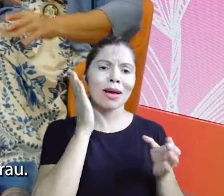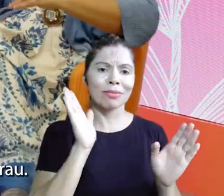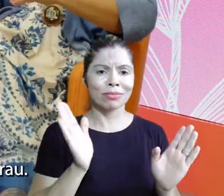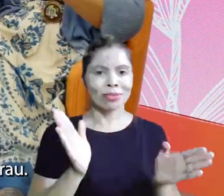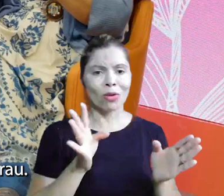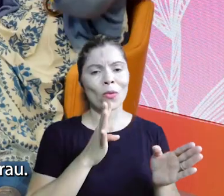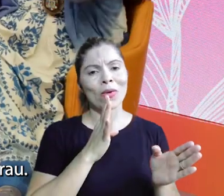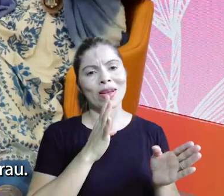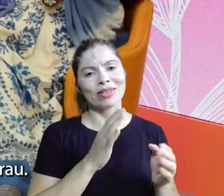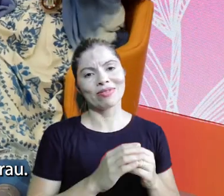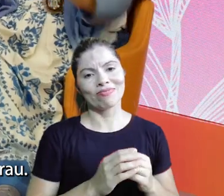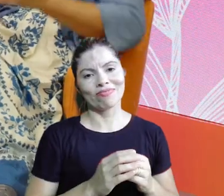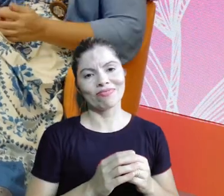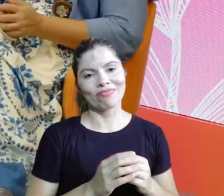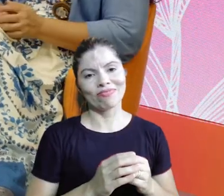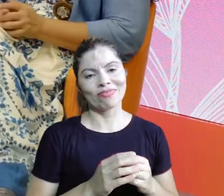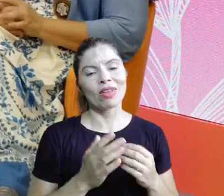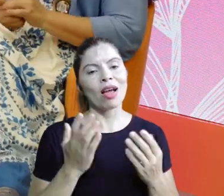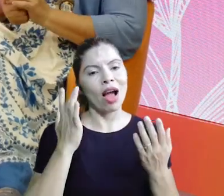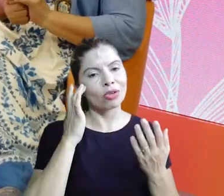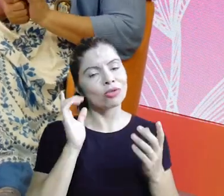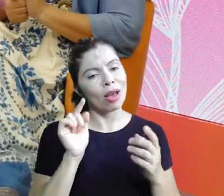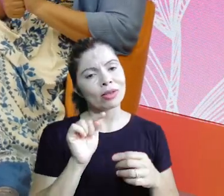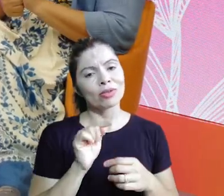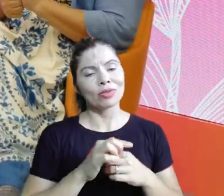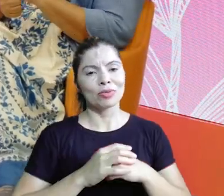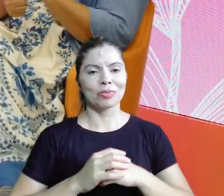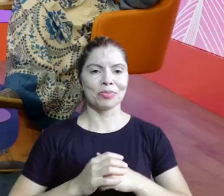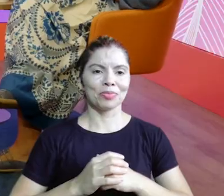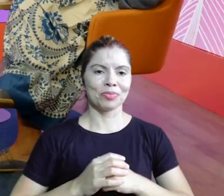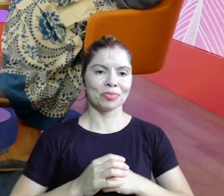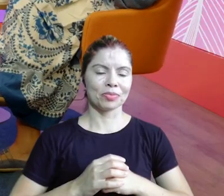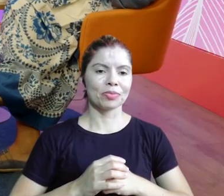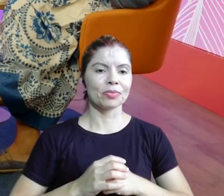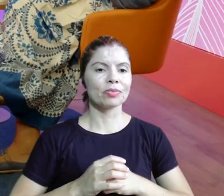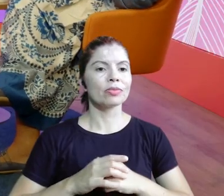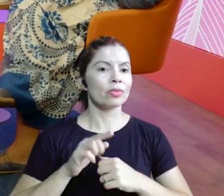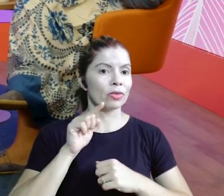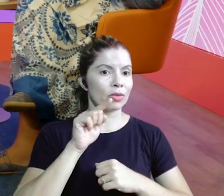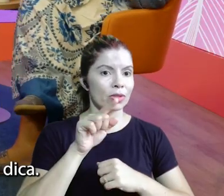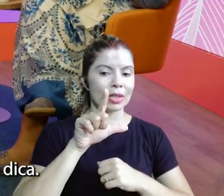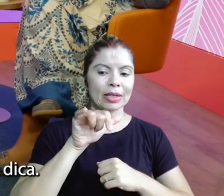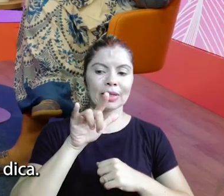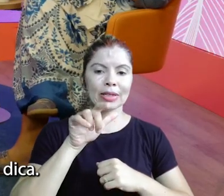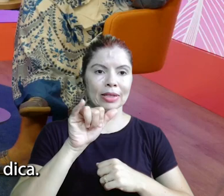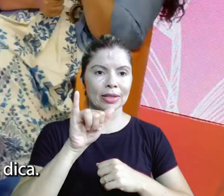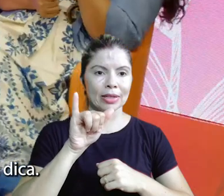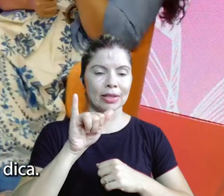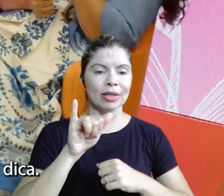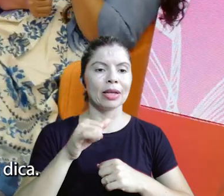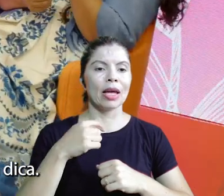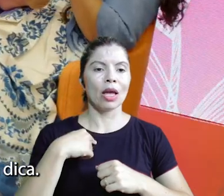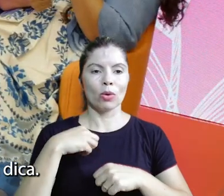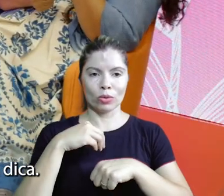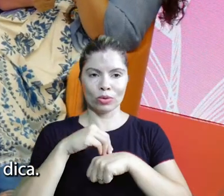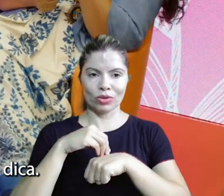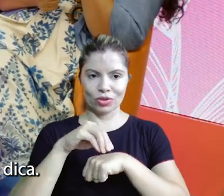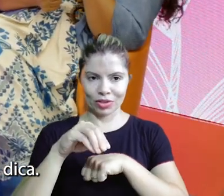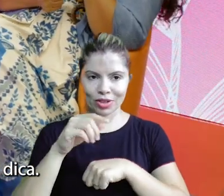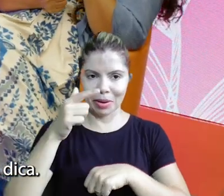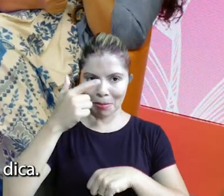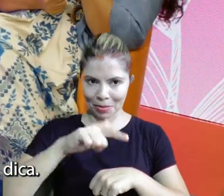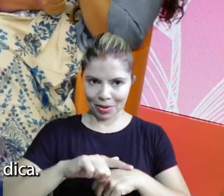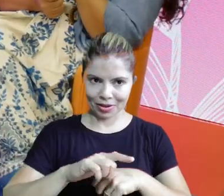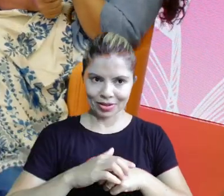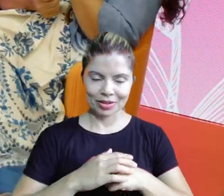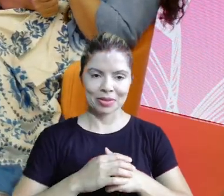sabe então a gente já parte do segundo degrau acho que é isso obrigada Gabi e você Lili? olha eu acho que eu deixo de mais